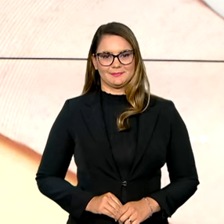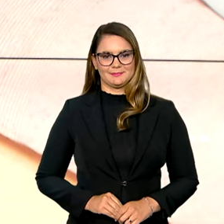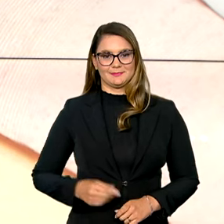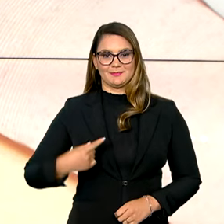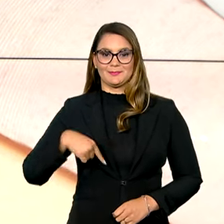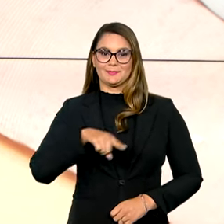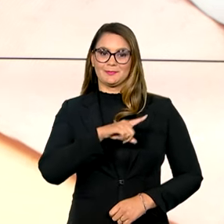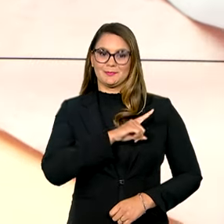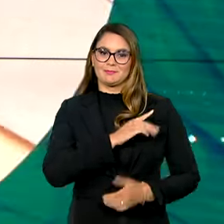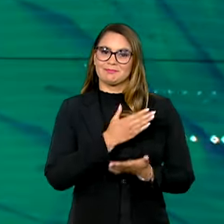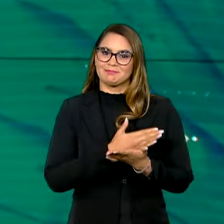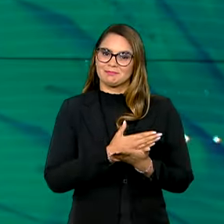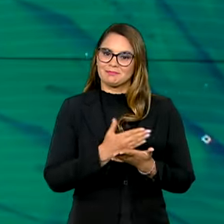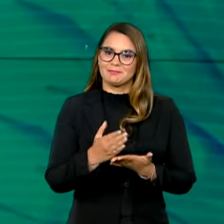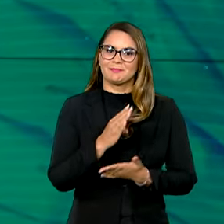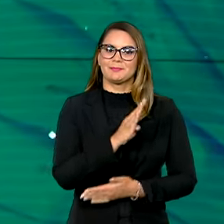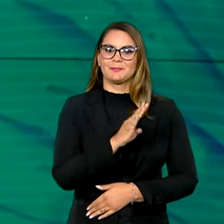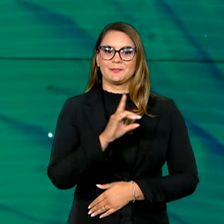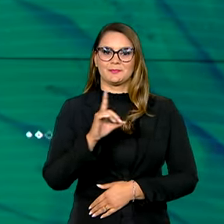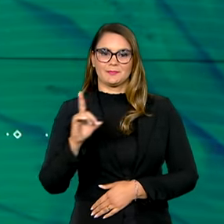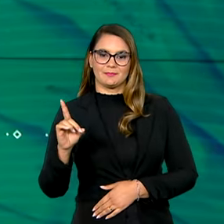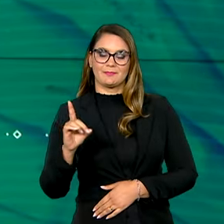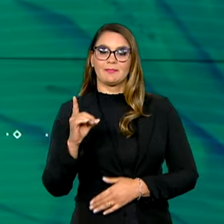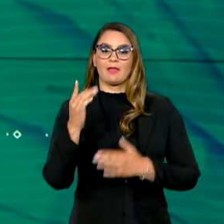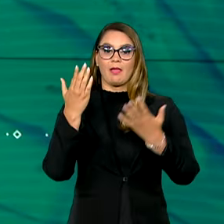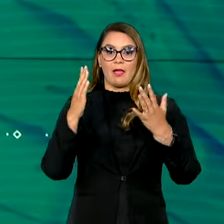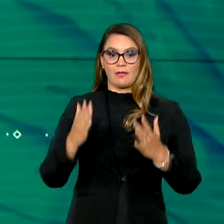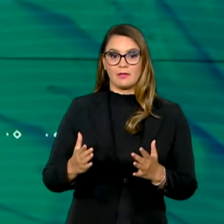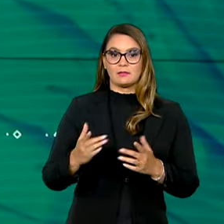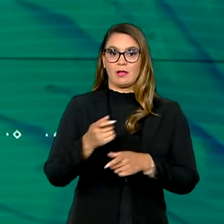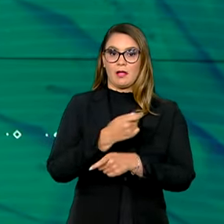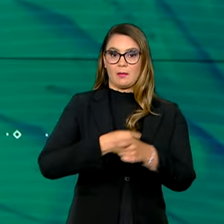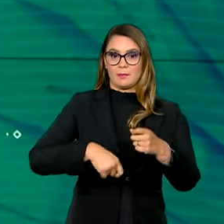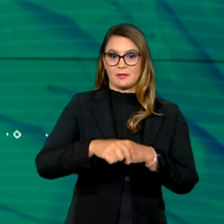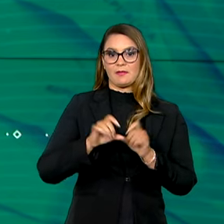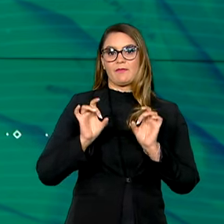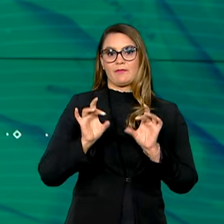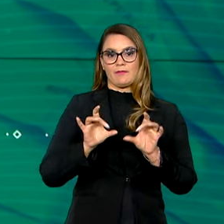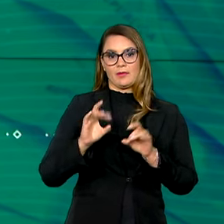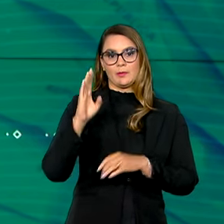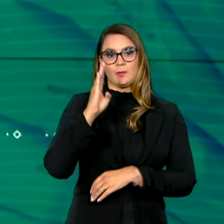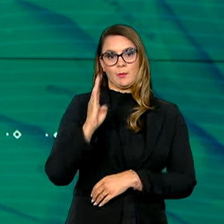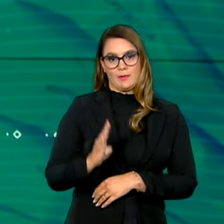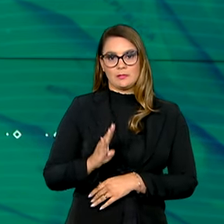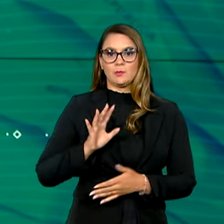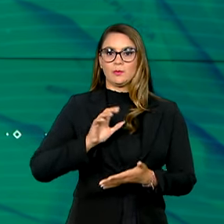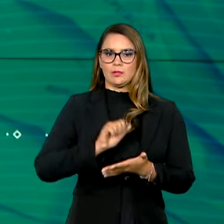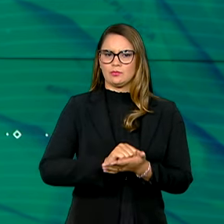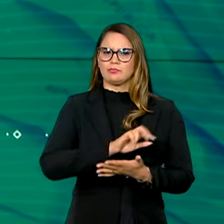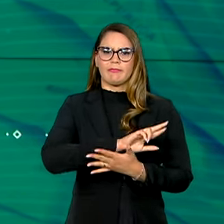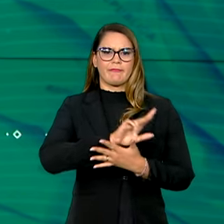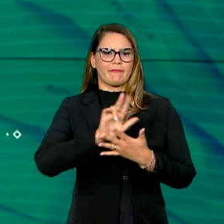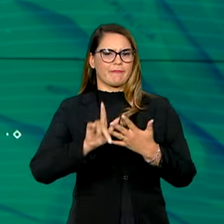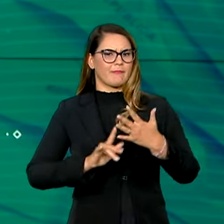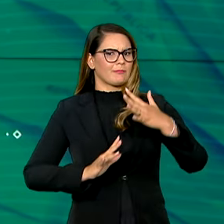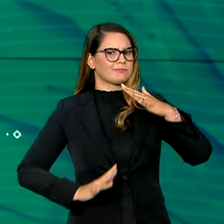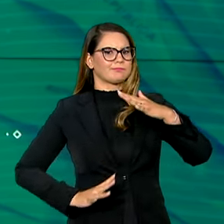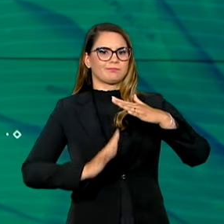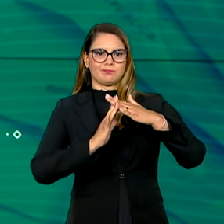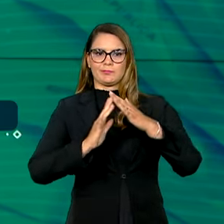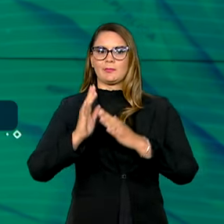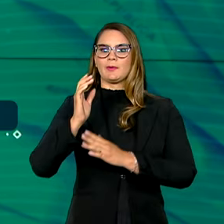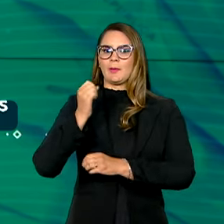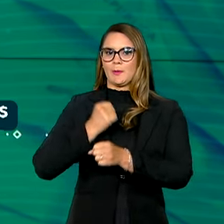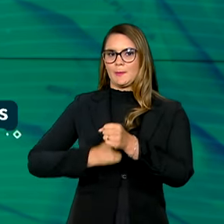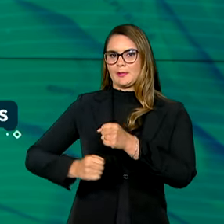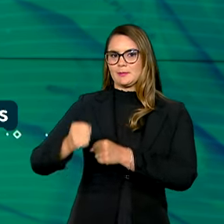A gente abre essa edição do Brasil em dia com um saldo da balança comercial brasileira que registrou diversos recordes